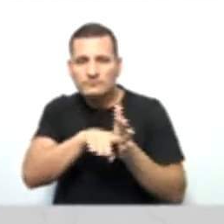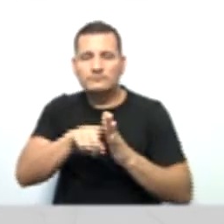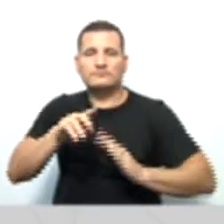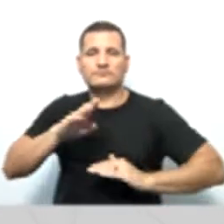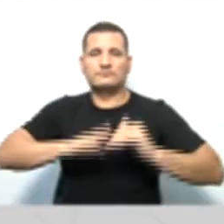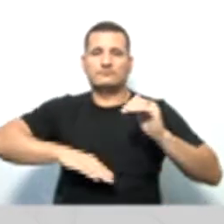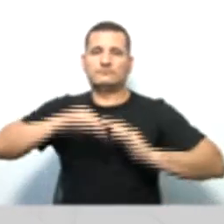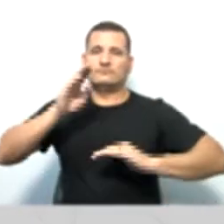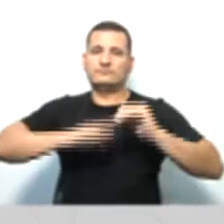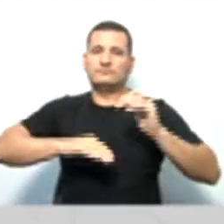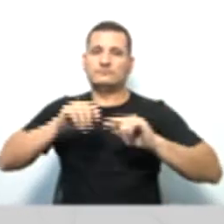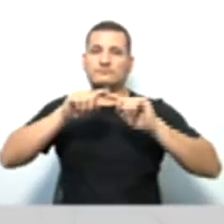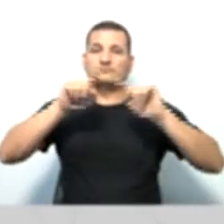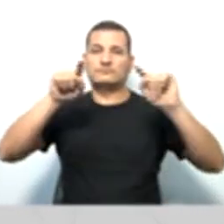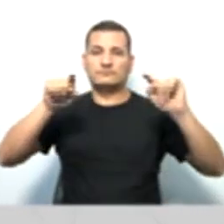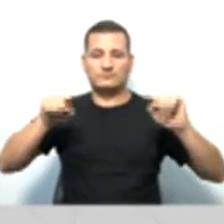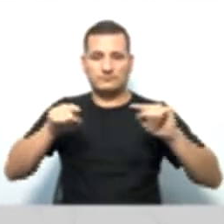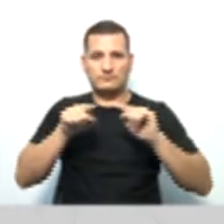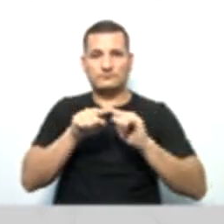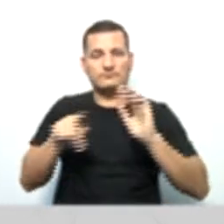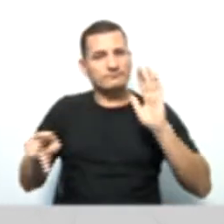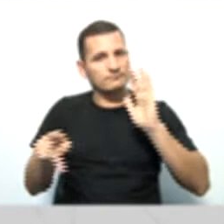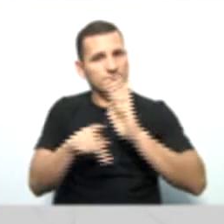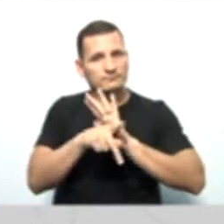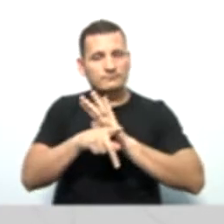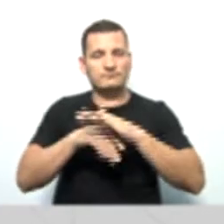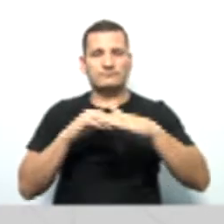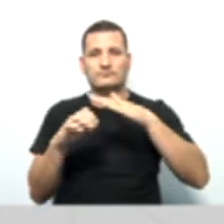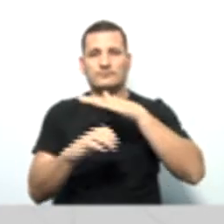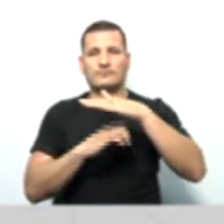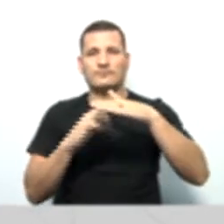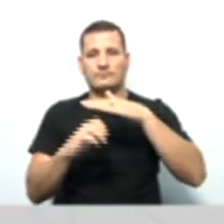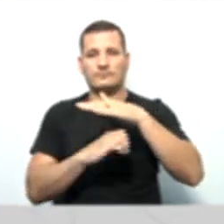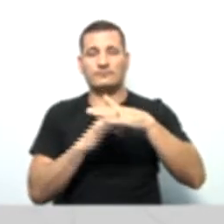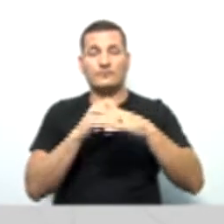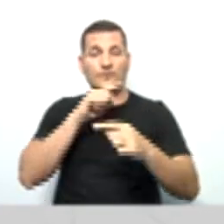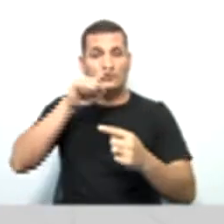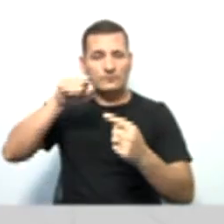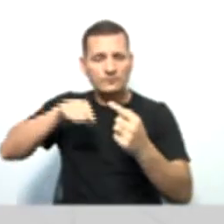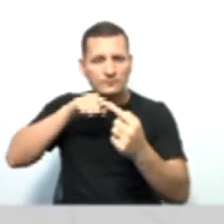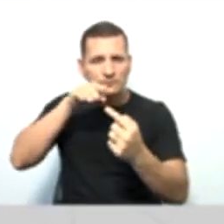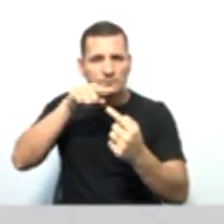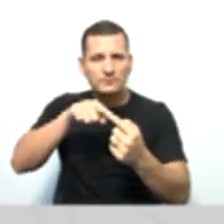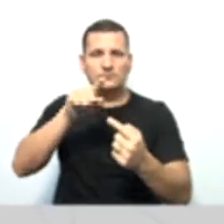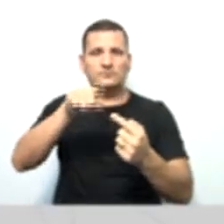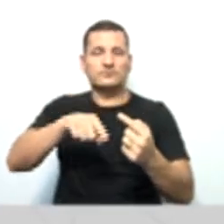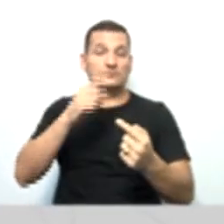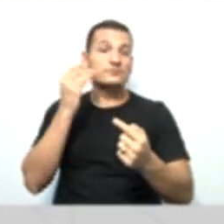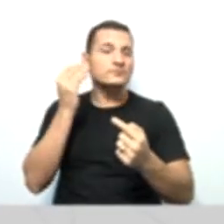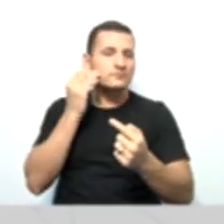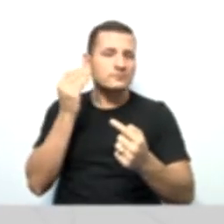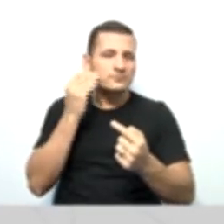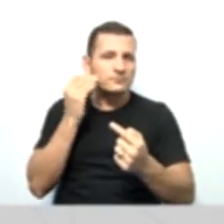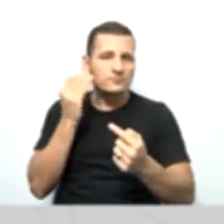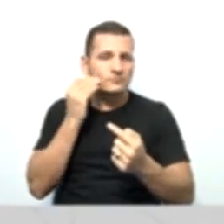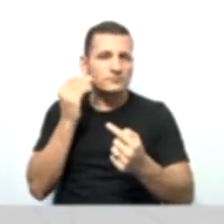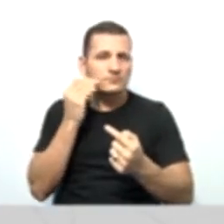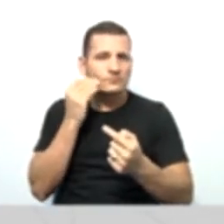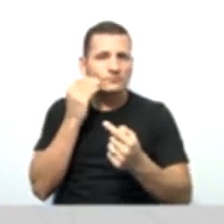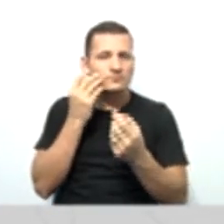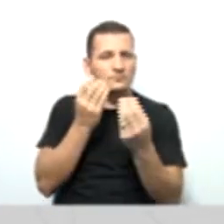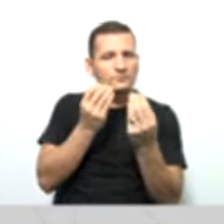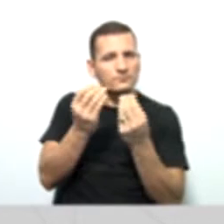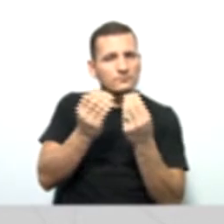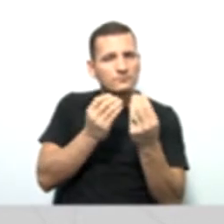são funcionários da própria empresa. E o objetivo é de verificar o nível